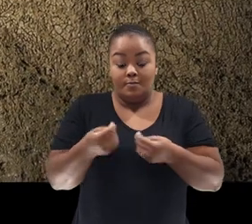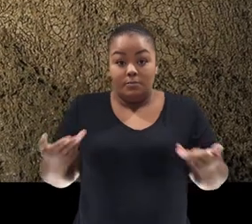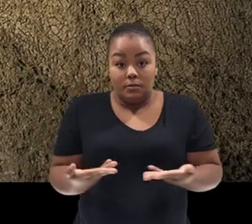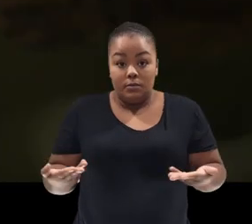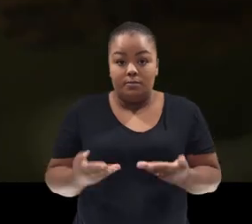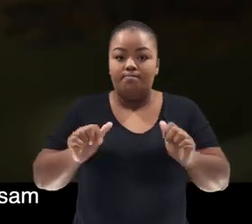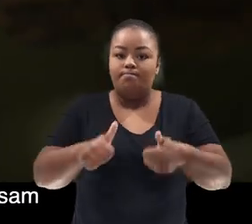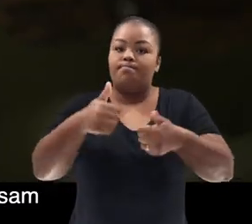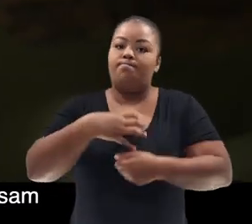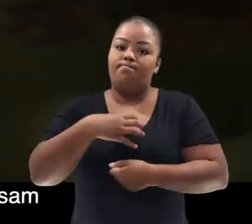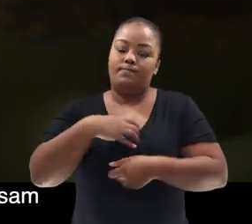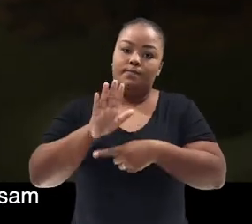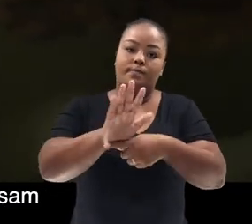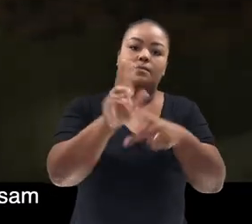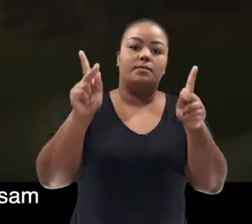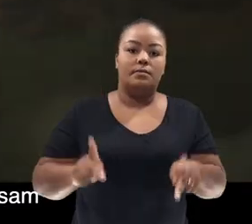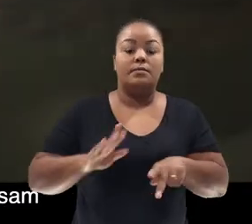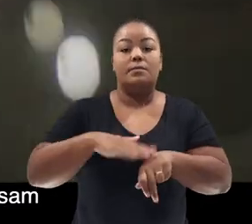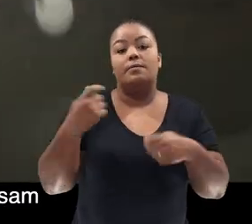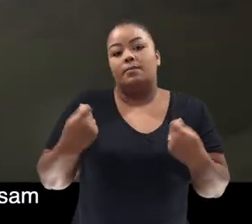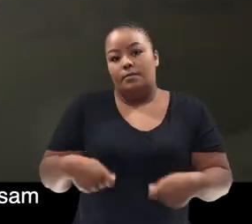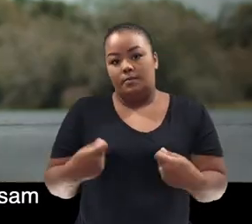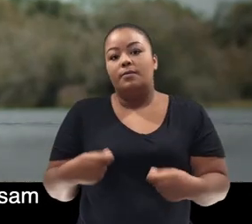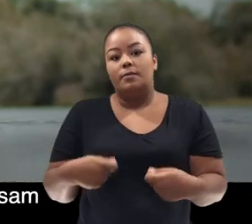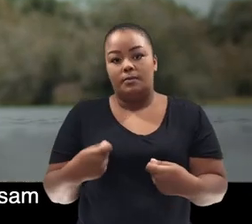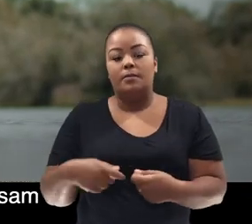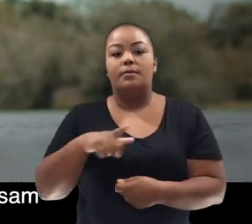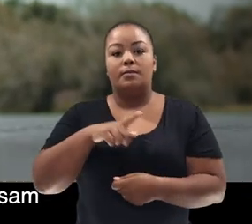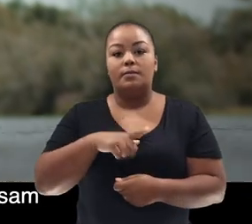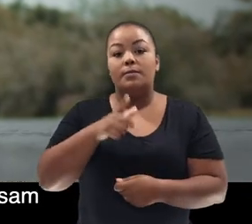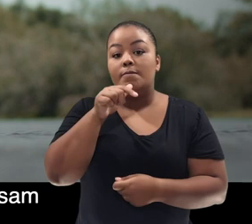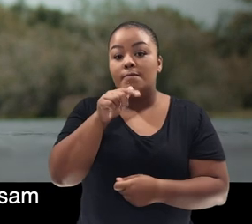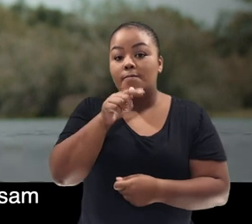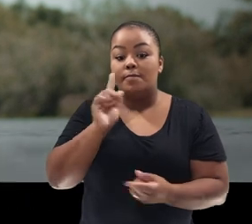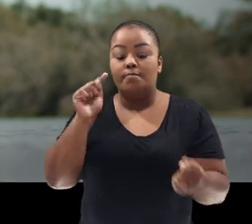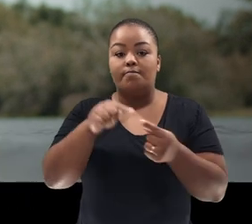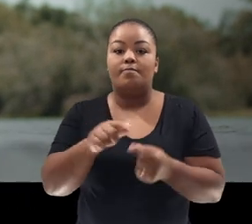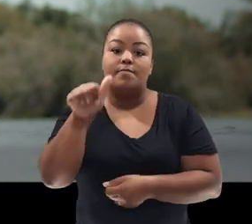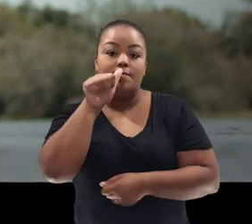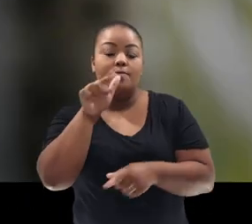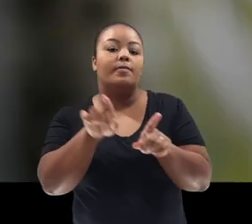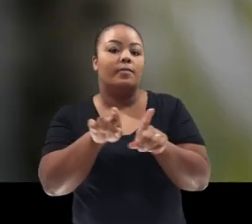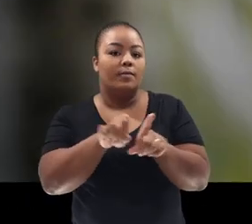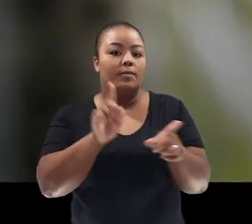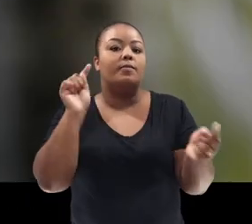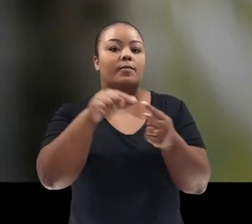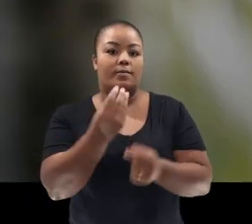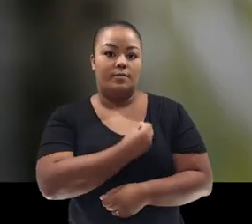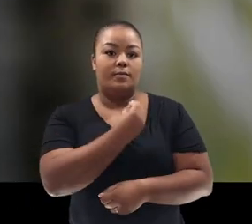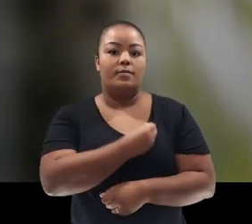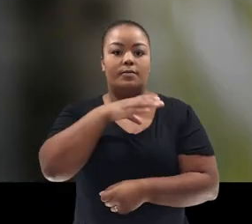lave o carro. Porque poupar agora é uma forma de ajudar os que mais precisam a ter água para beber,